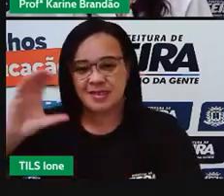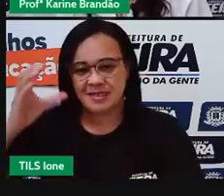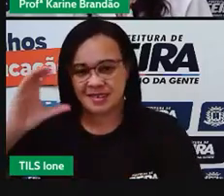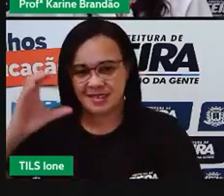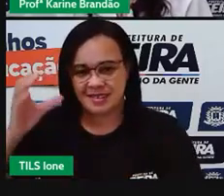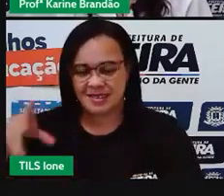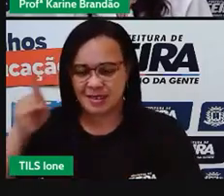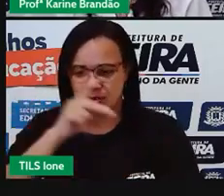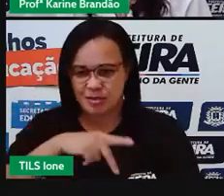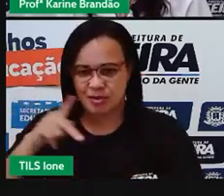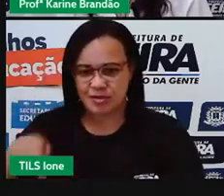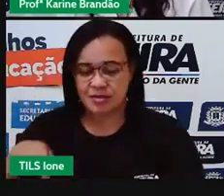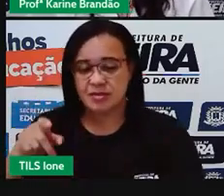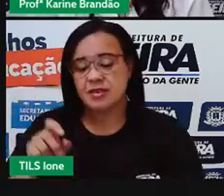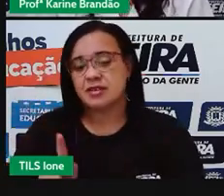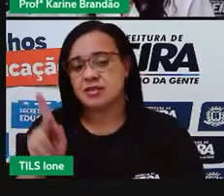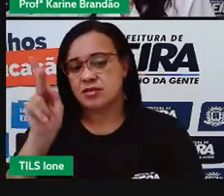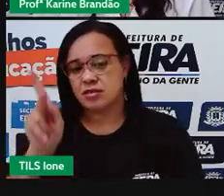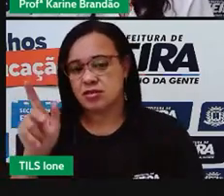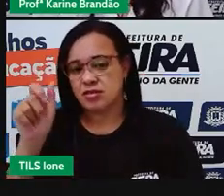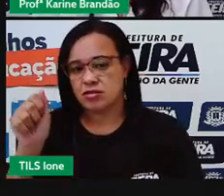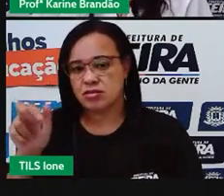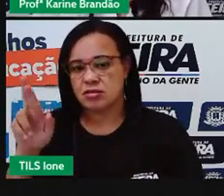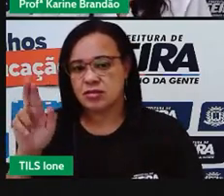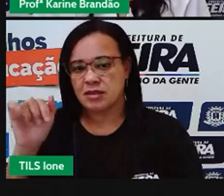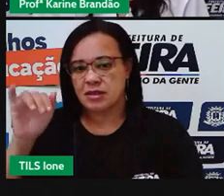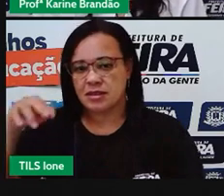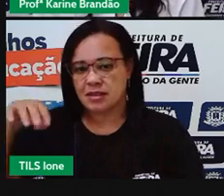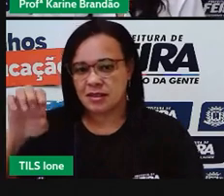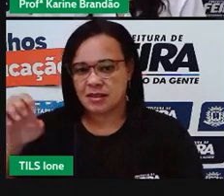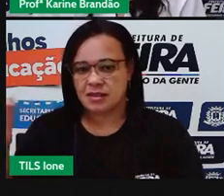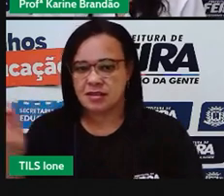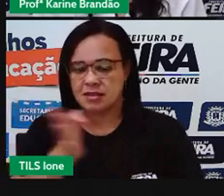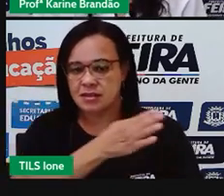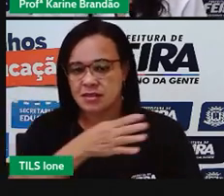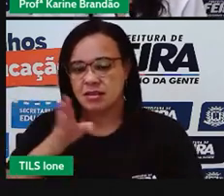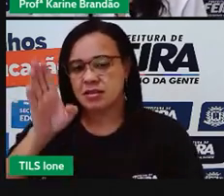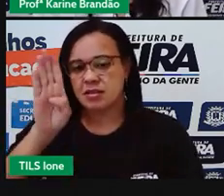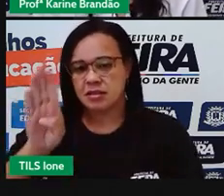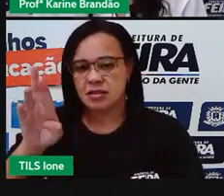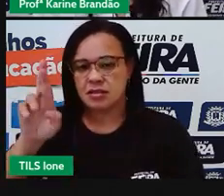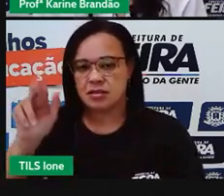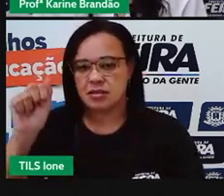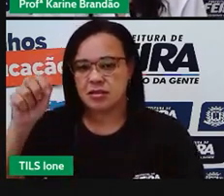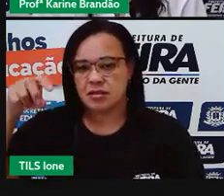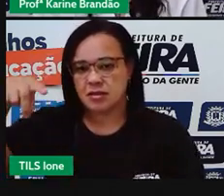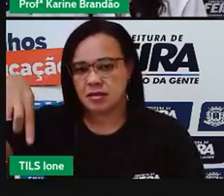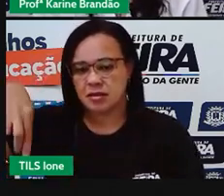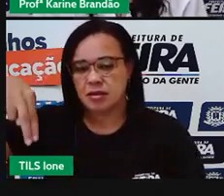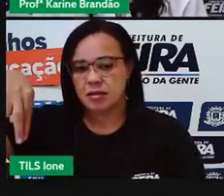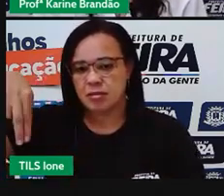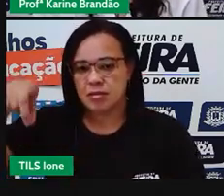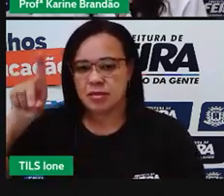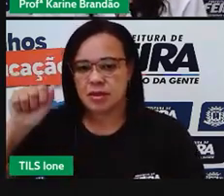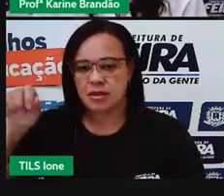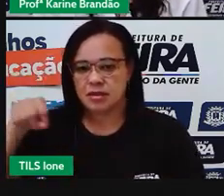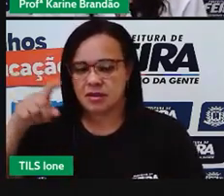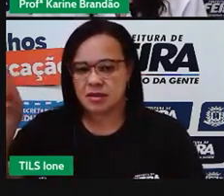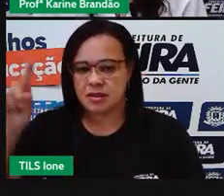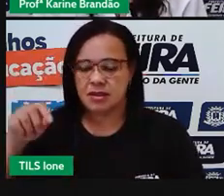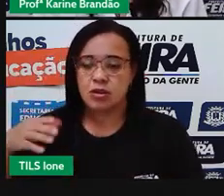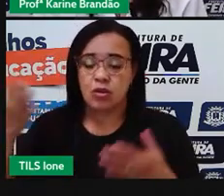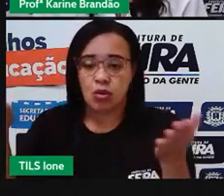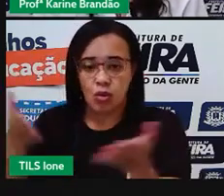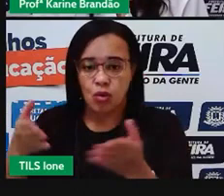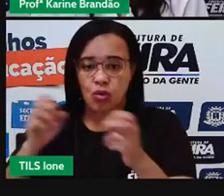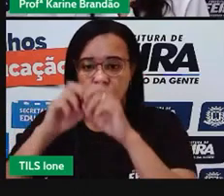sou a professora Karine Brandão. Hoje a nossa aula tem como tema água e consumo consciente.